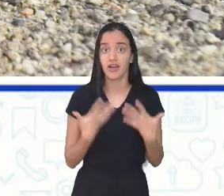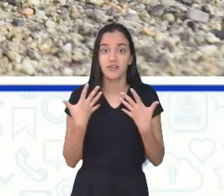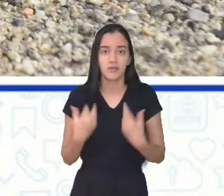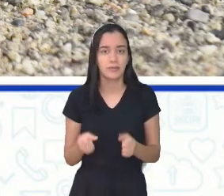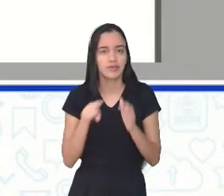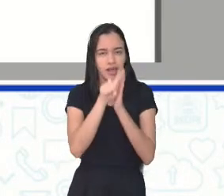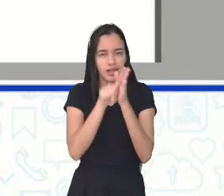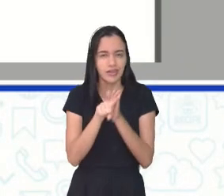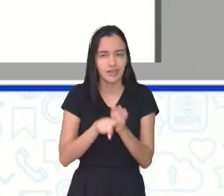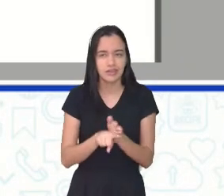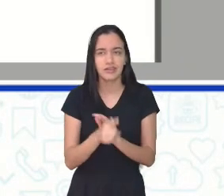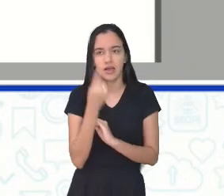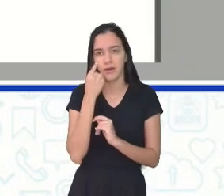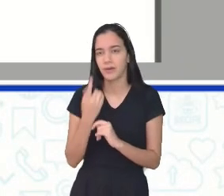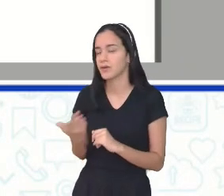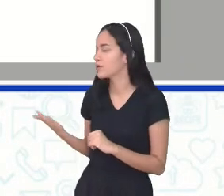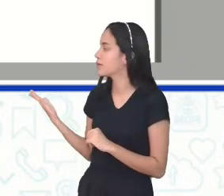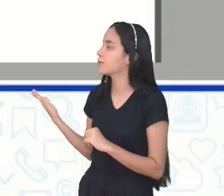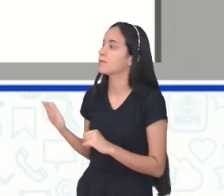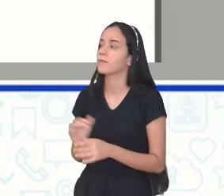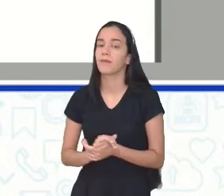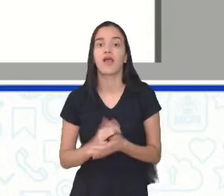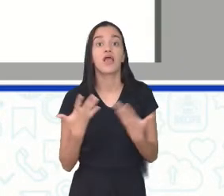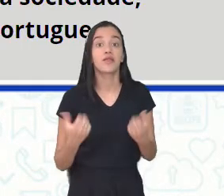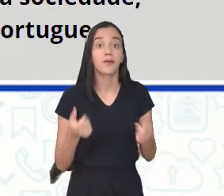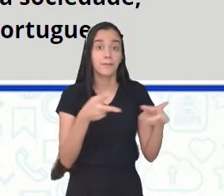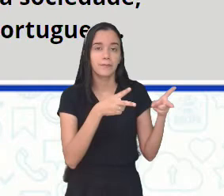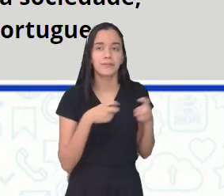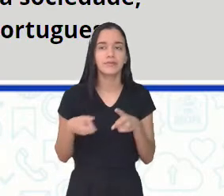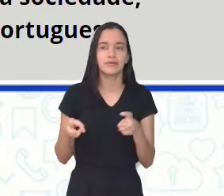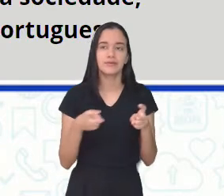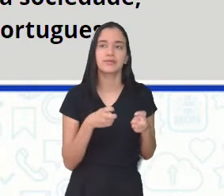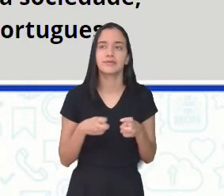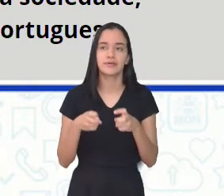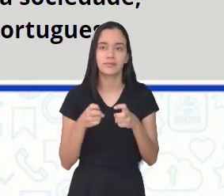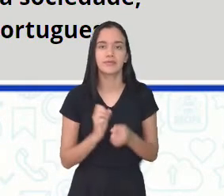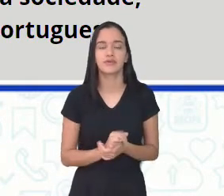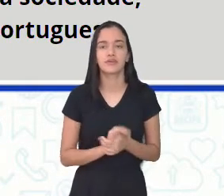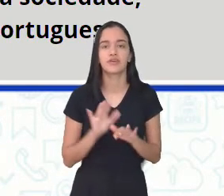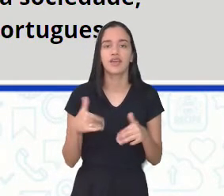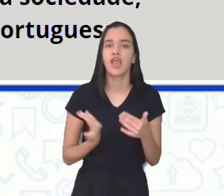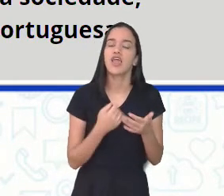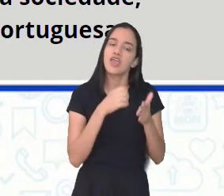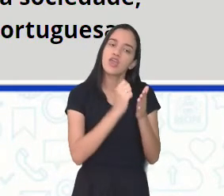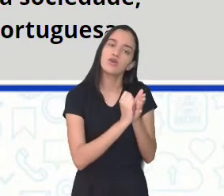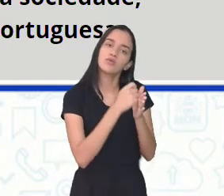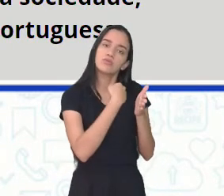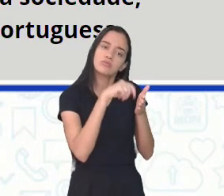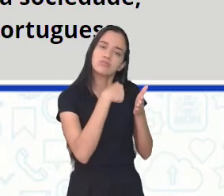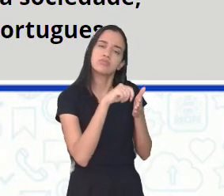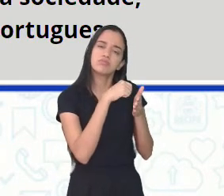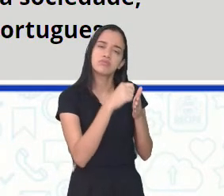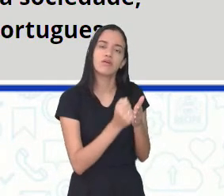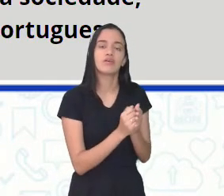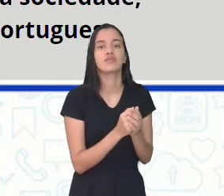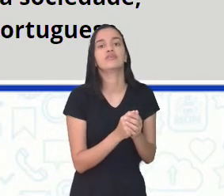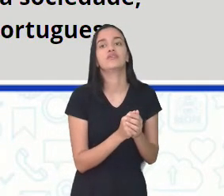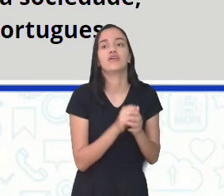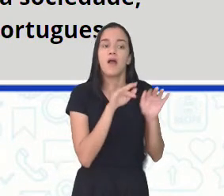analisar uma carta? Então, percebam aí, eu vou, eu transcrevi, não é? Para ficar mais